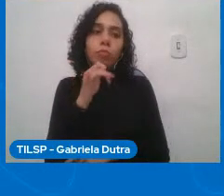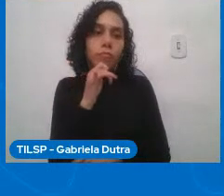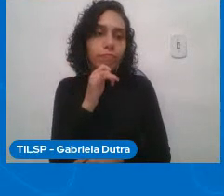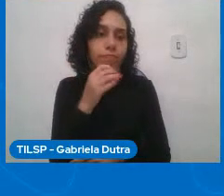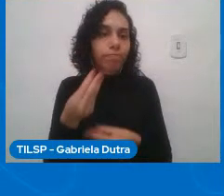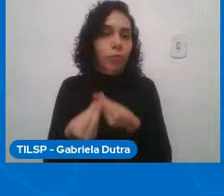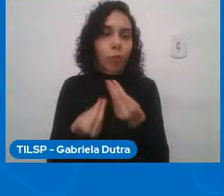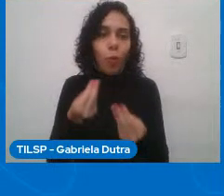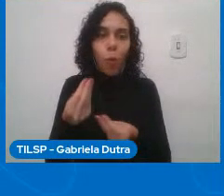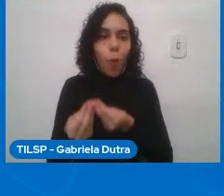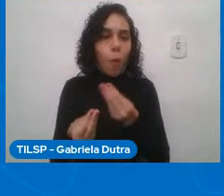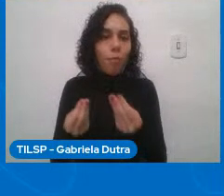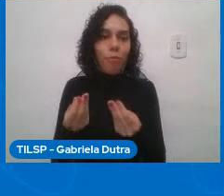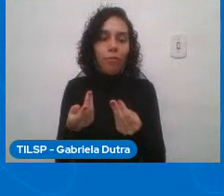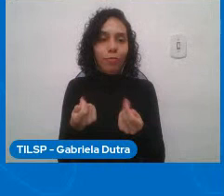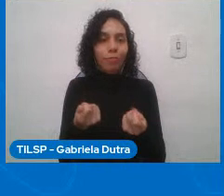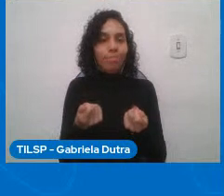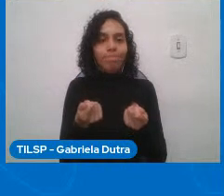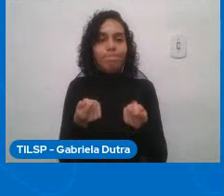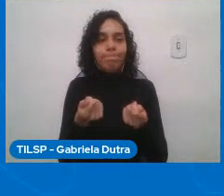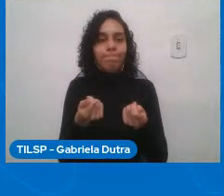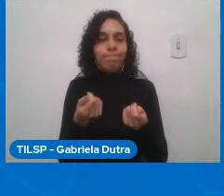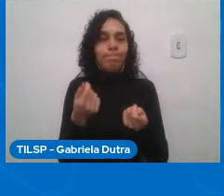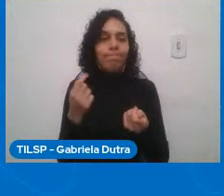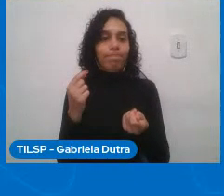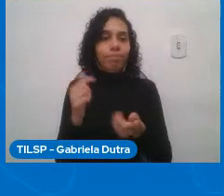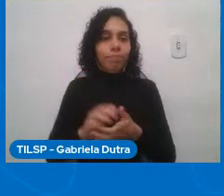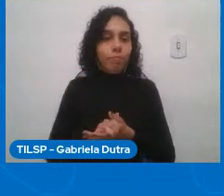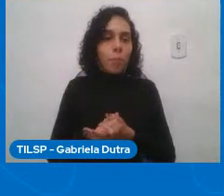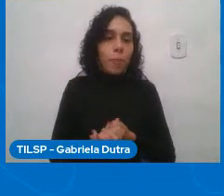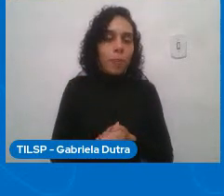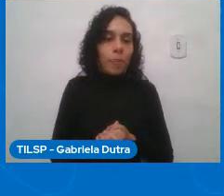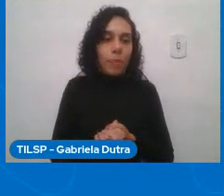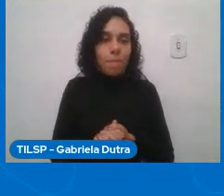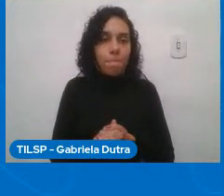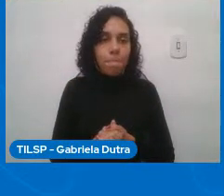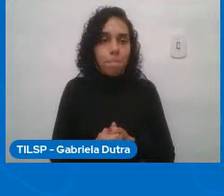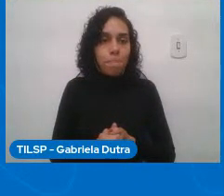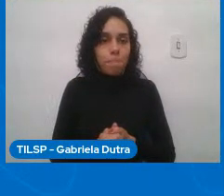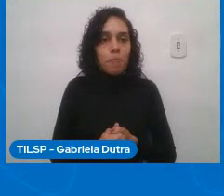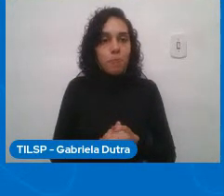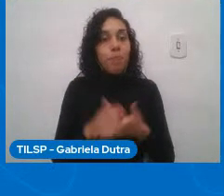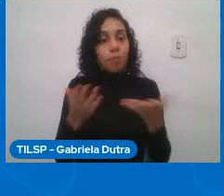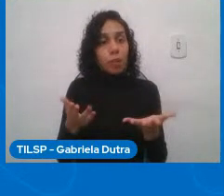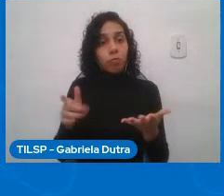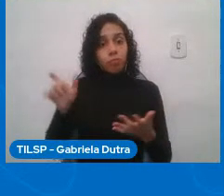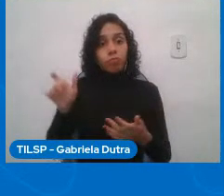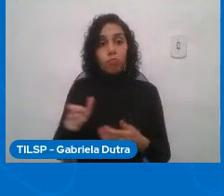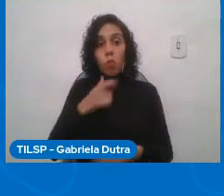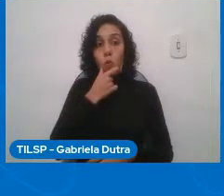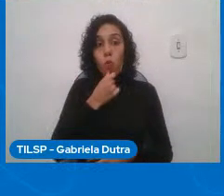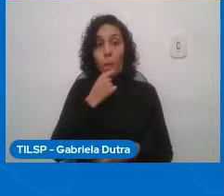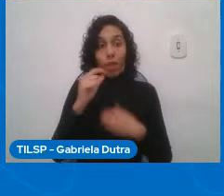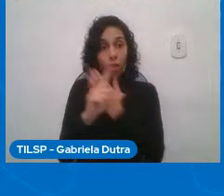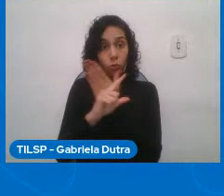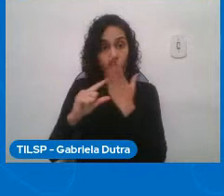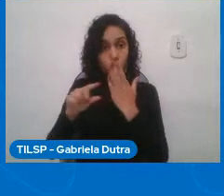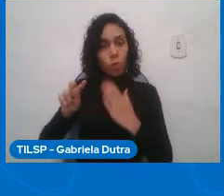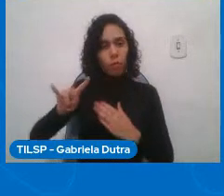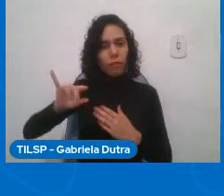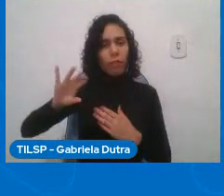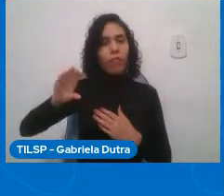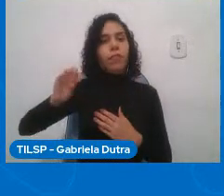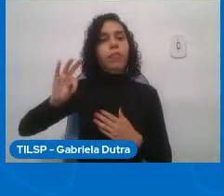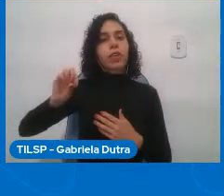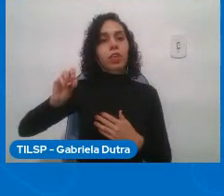Então, o Victor, ele argumentava na época que havia poucas formas